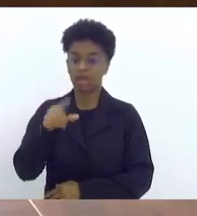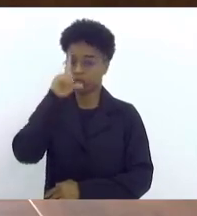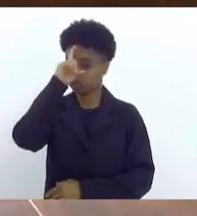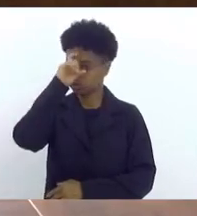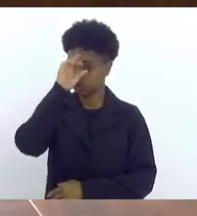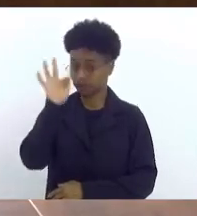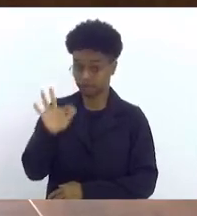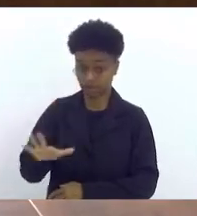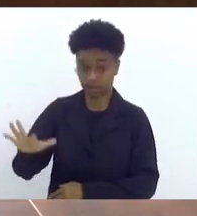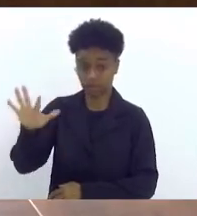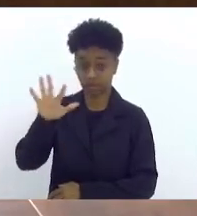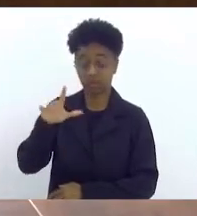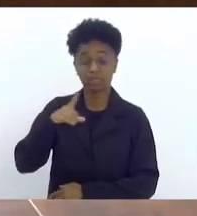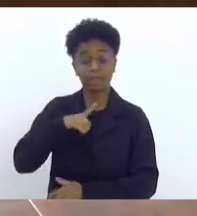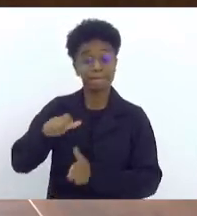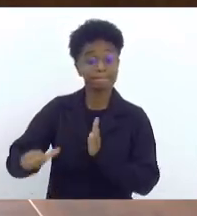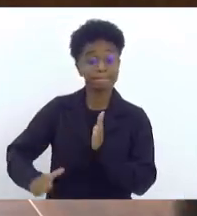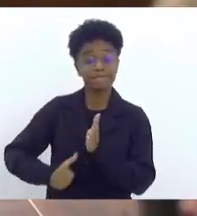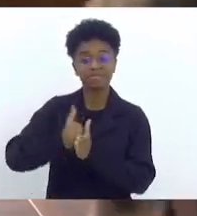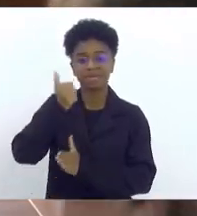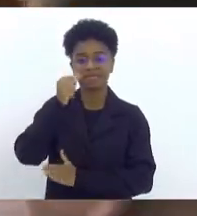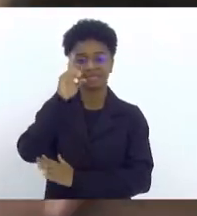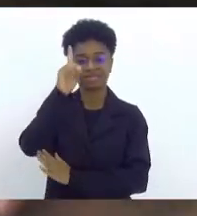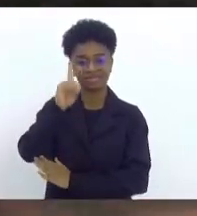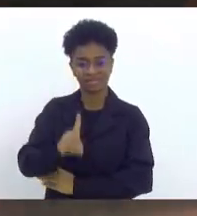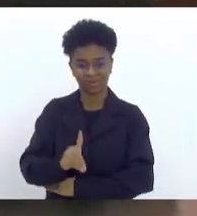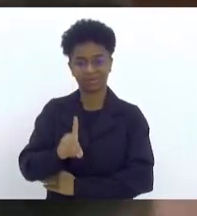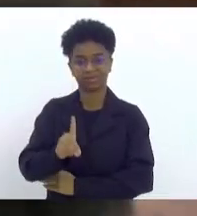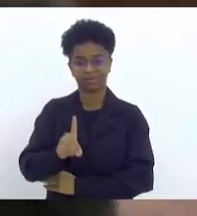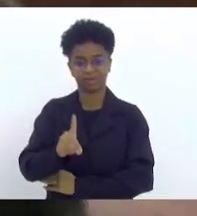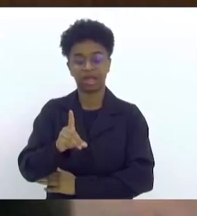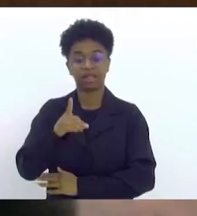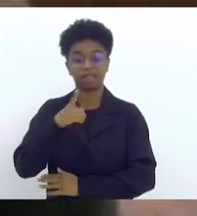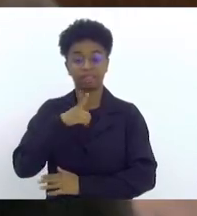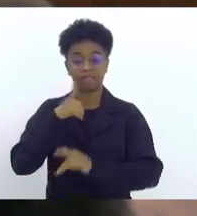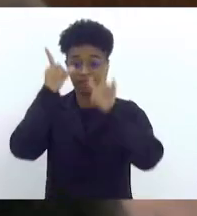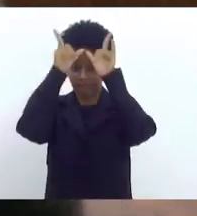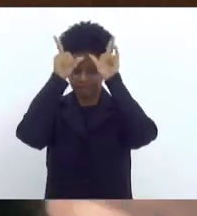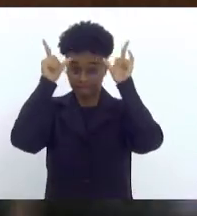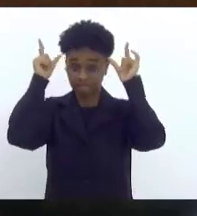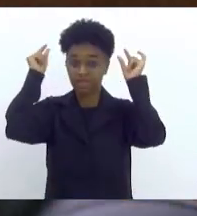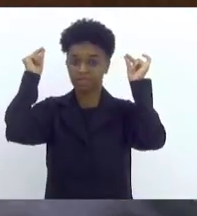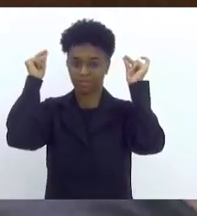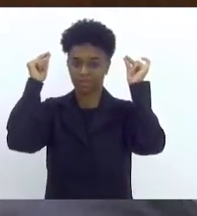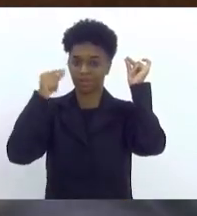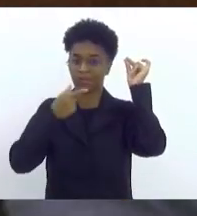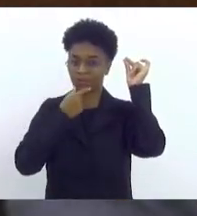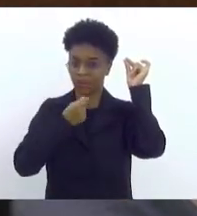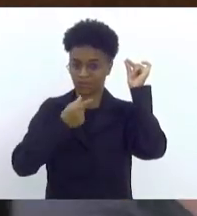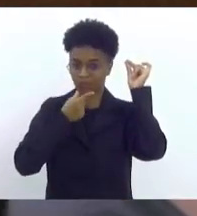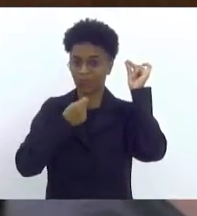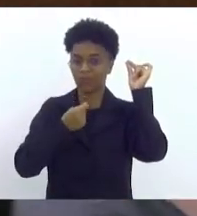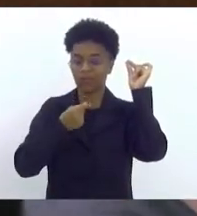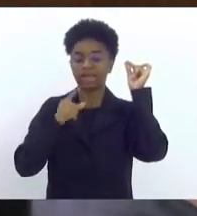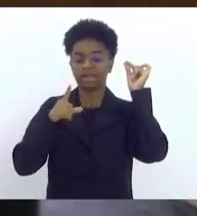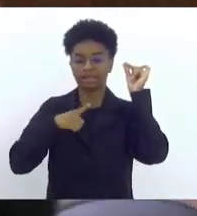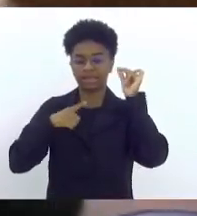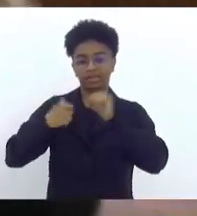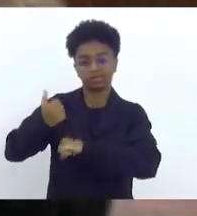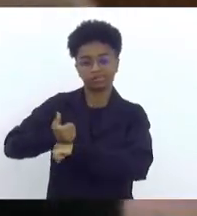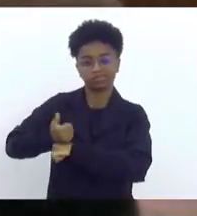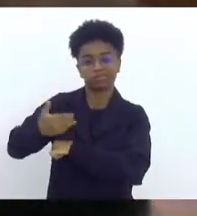vez, tem na sua diretoria, no seu quadro, um enfermeiro de carreira. É um enfermeiro carreirista,